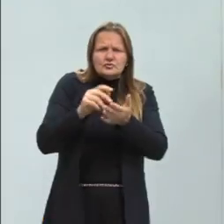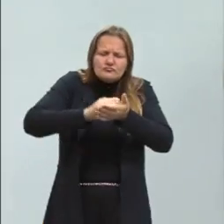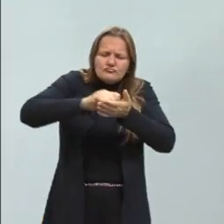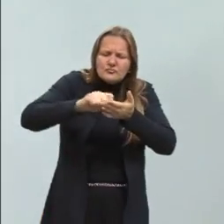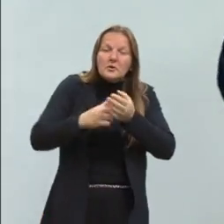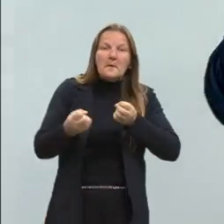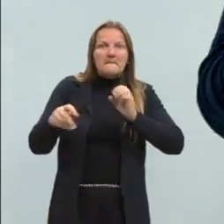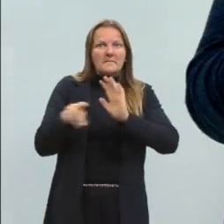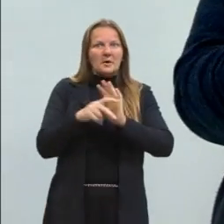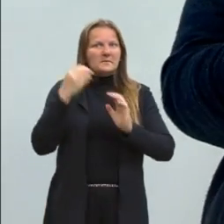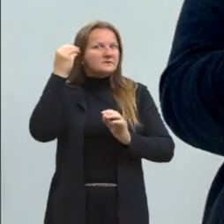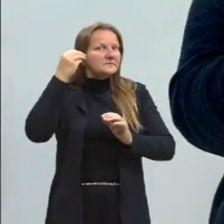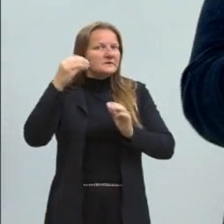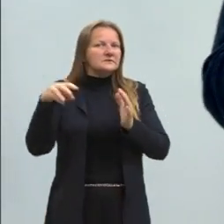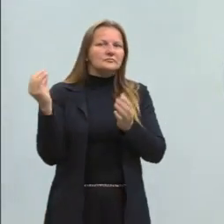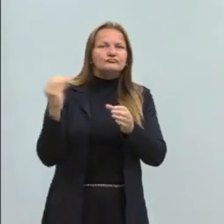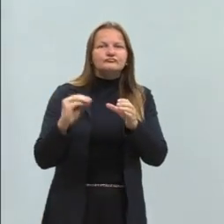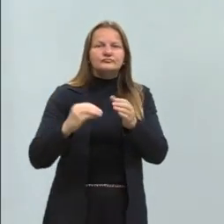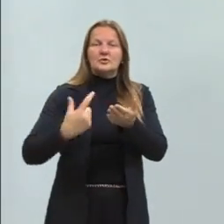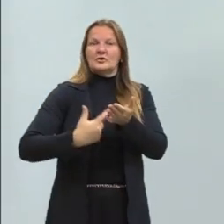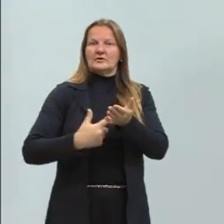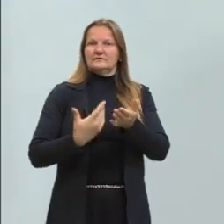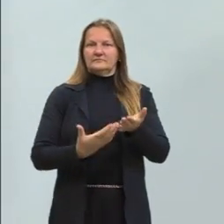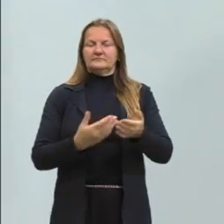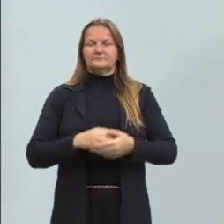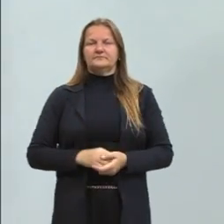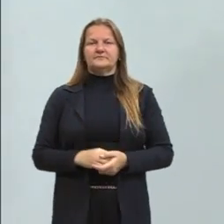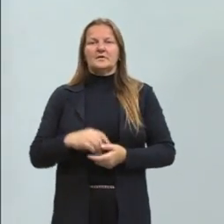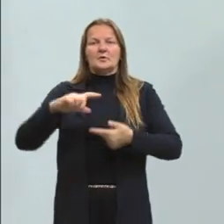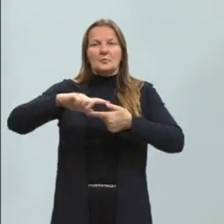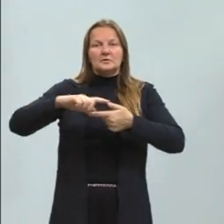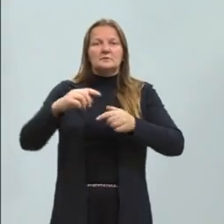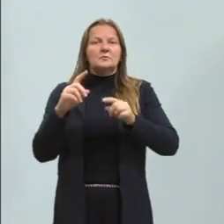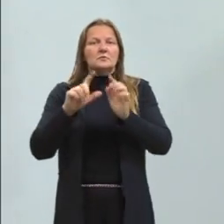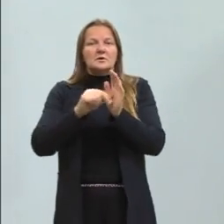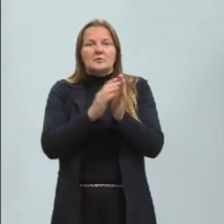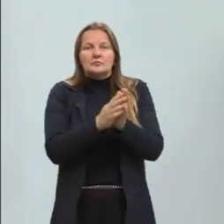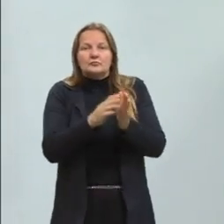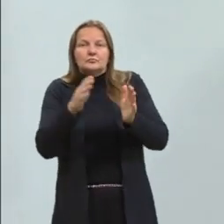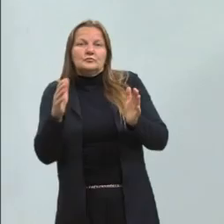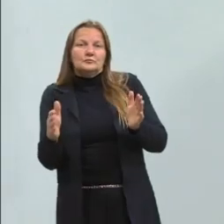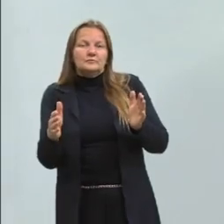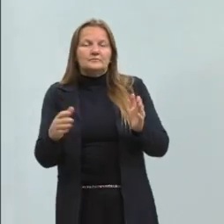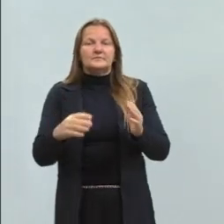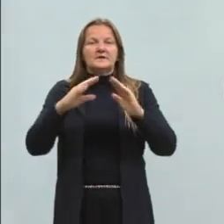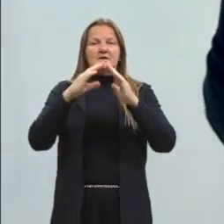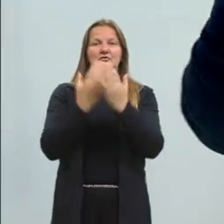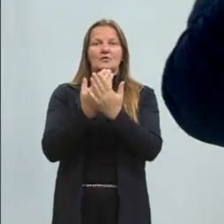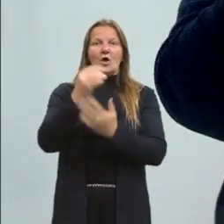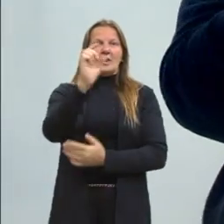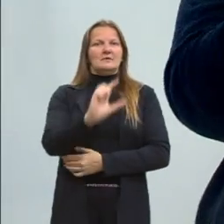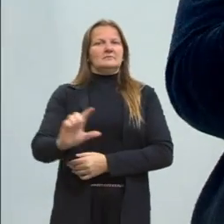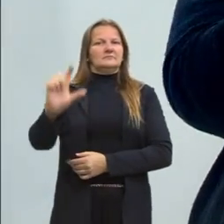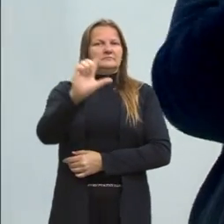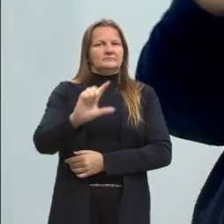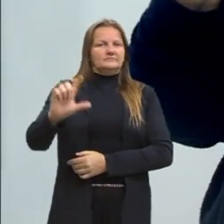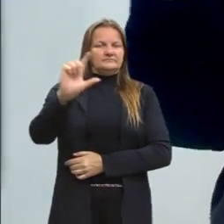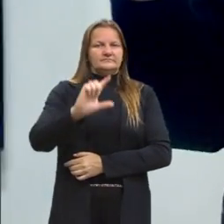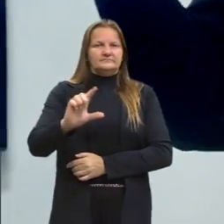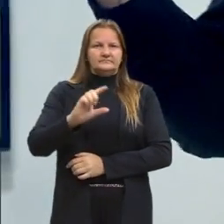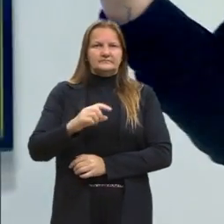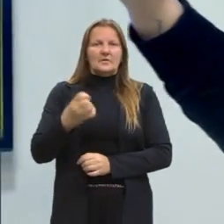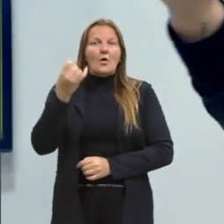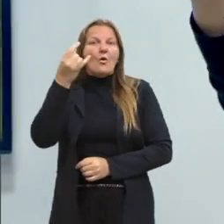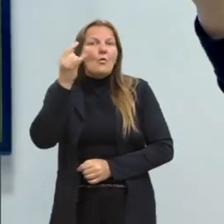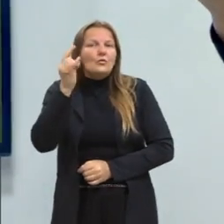Como toda essa questão do modernismo para cá, porque quando a gente fala em escola literária, né? O modernismo, ela é essa nossa